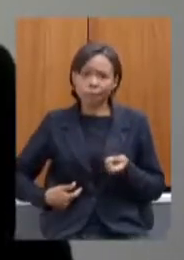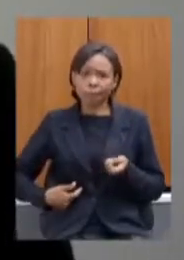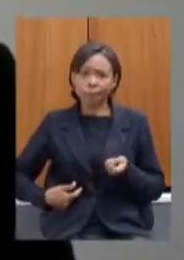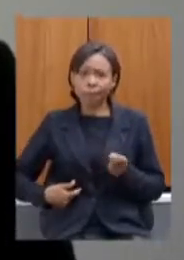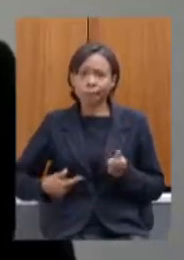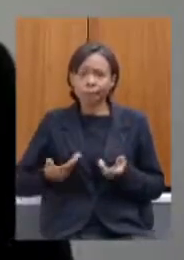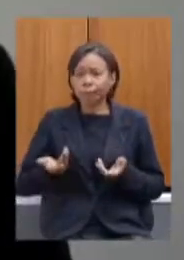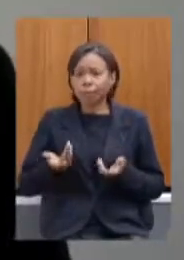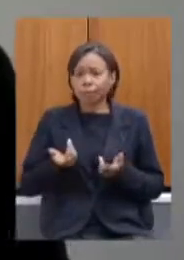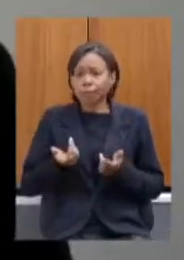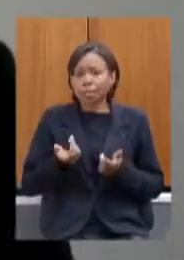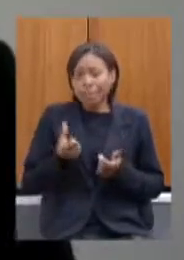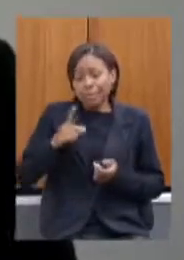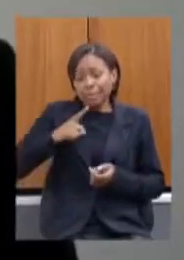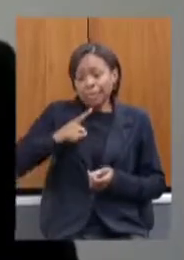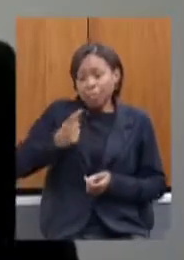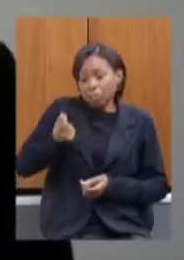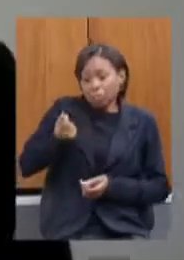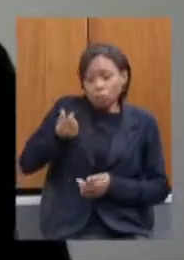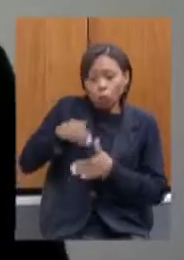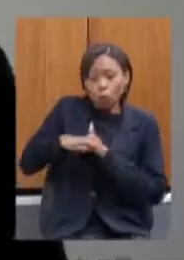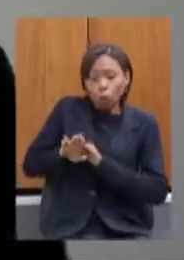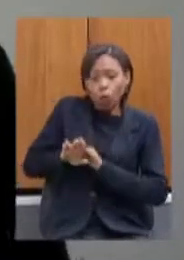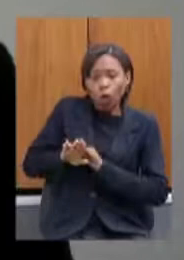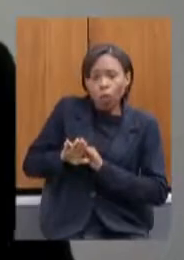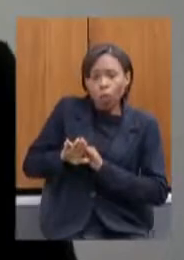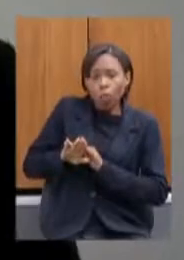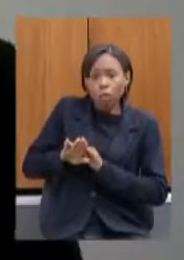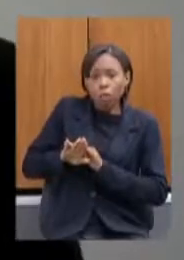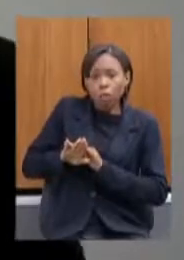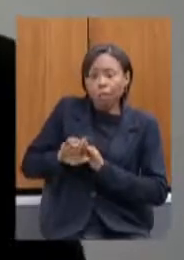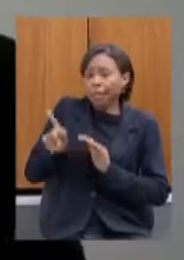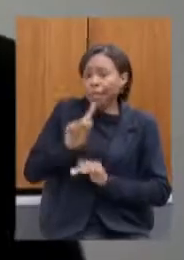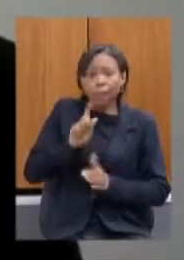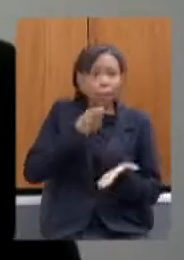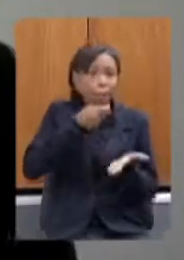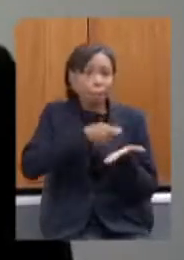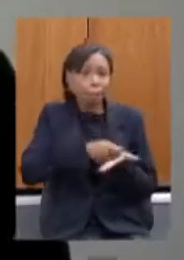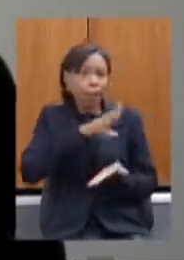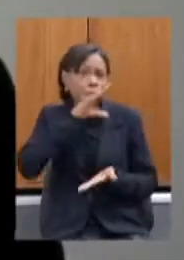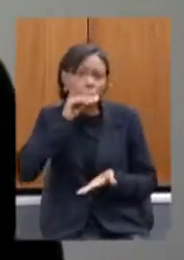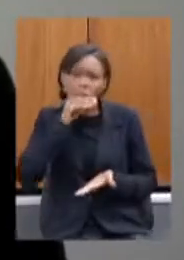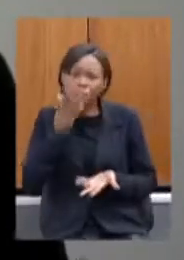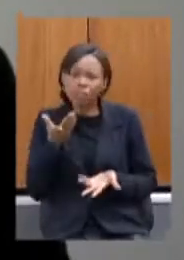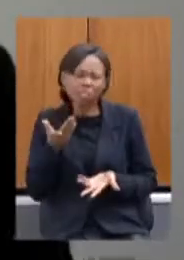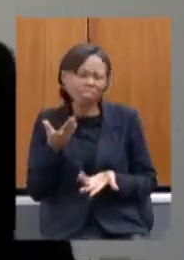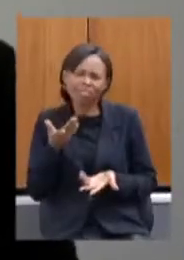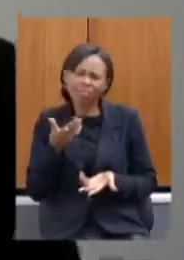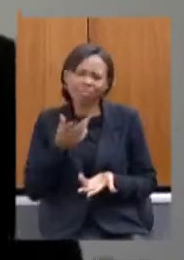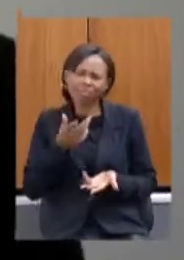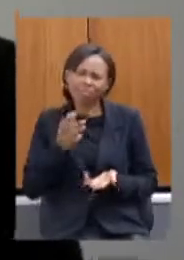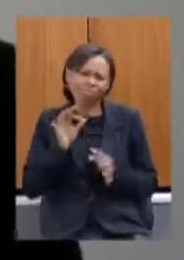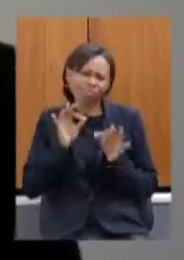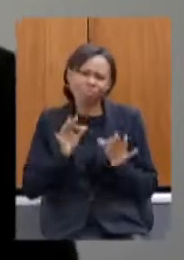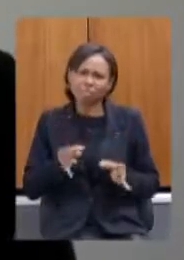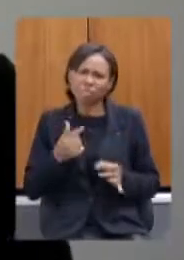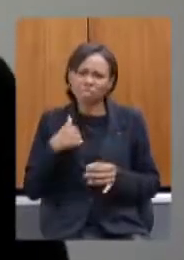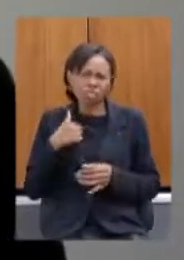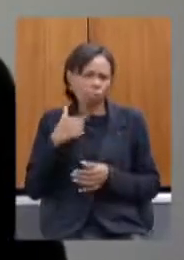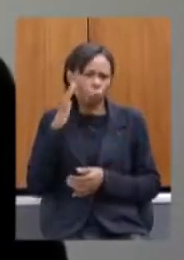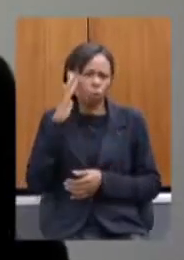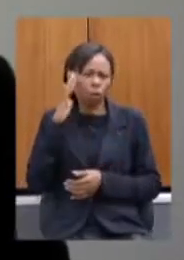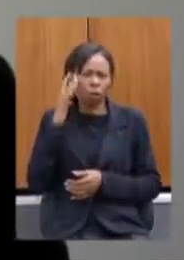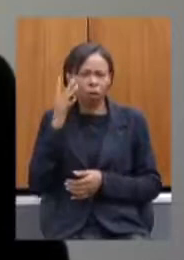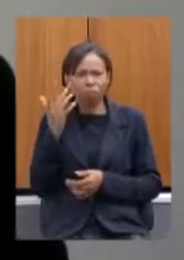que tenha recurso em caixa e não faça pagamento do salário dos servidores isso para mim pelo menos não